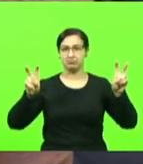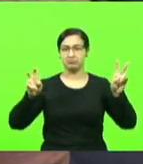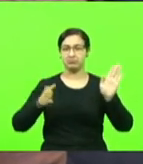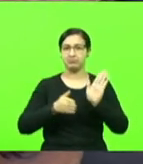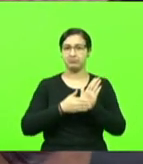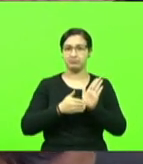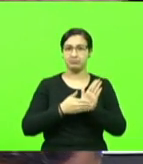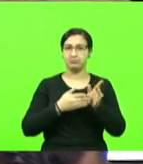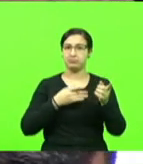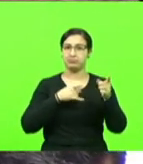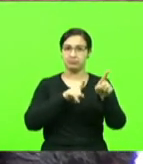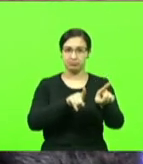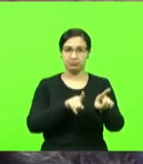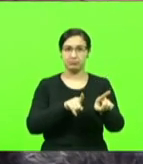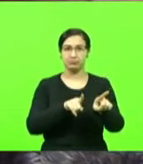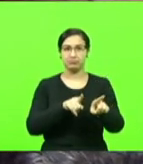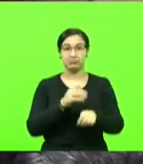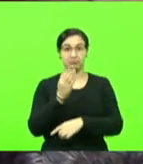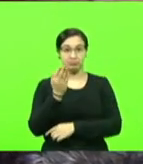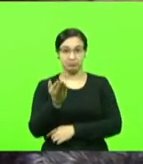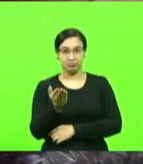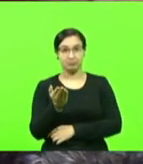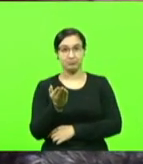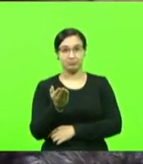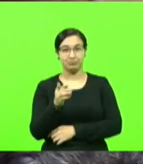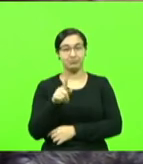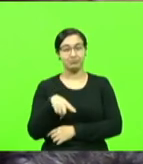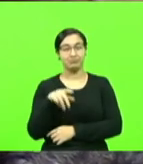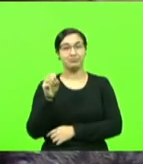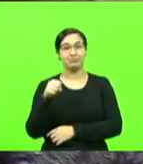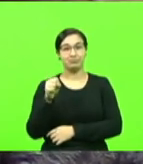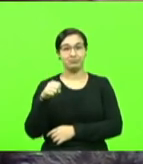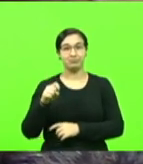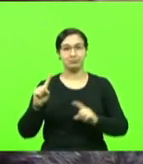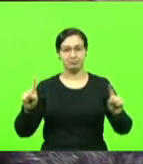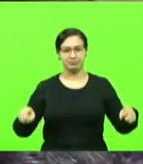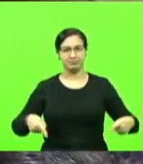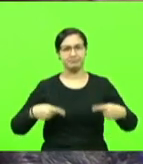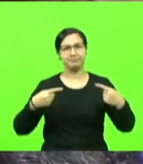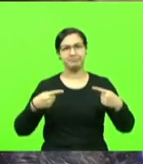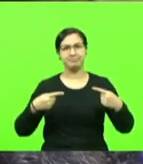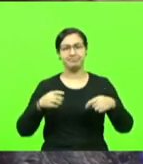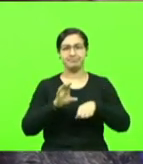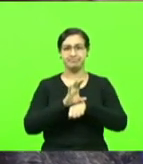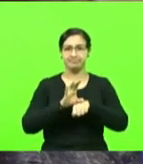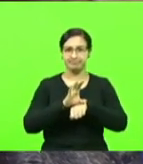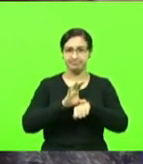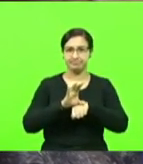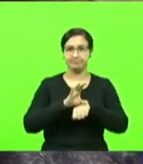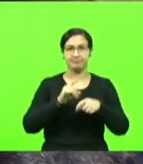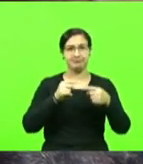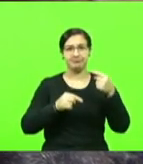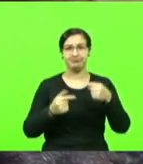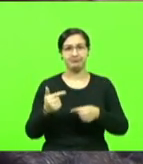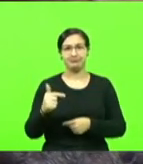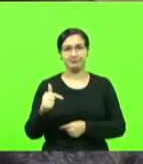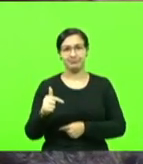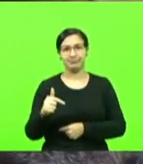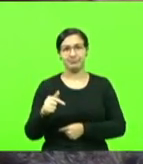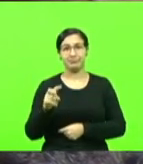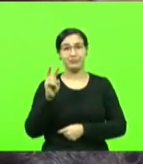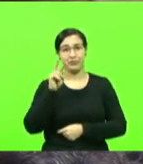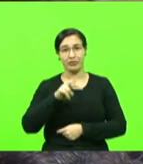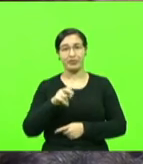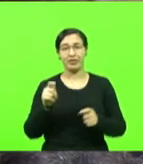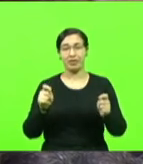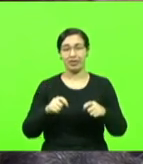contrária à de vossa excelência, ela vai, sim, na contramão daquilo que está na Constituição. Isso é simples, é gritante, dá para se ver isso.